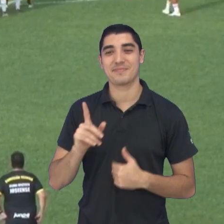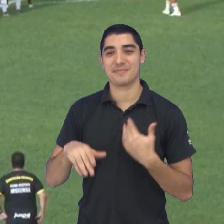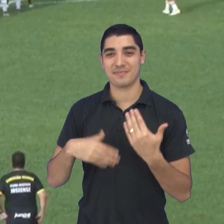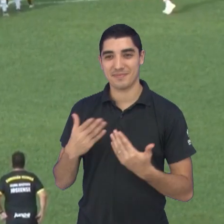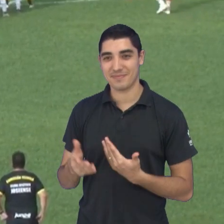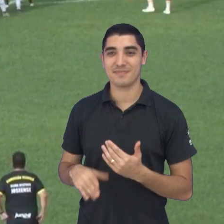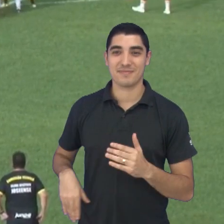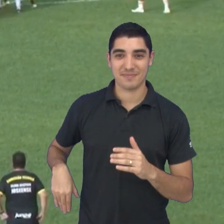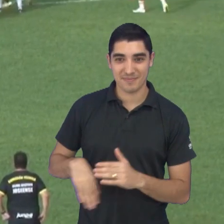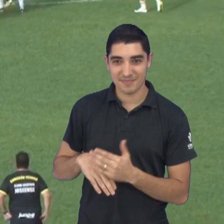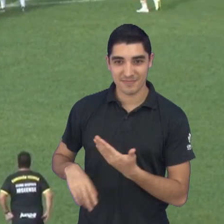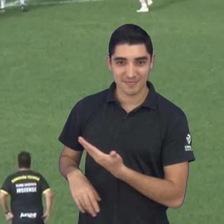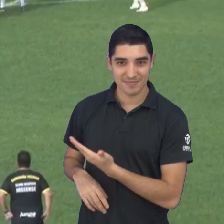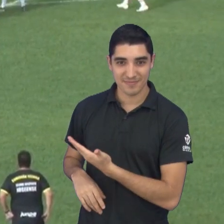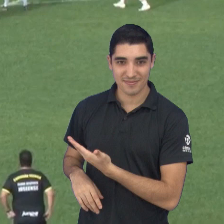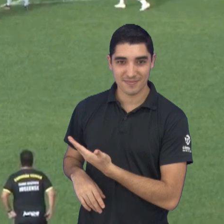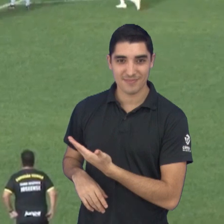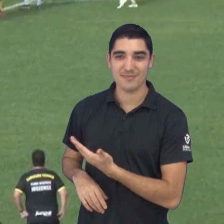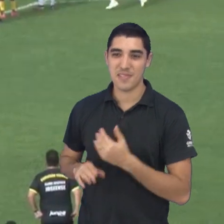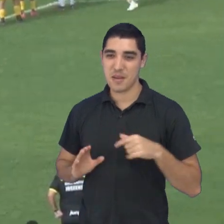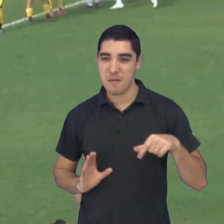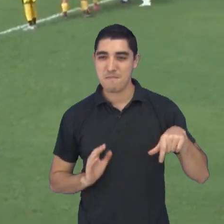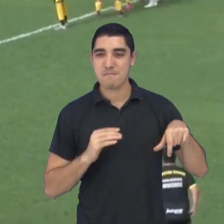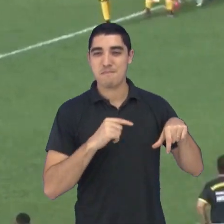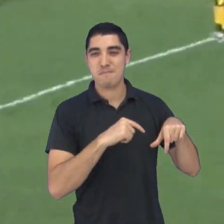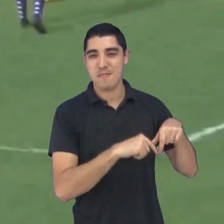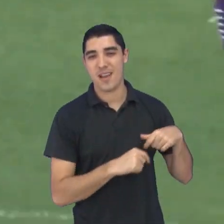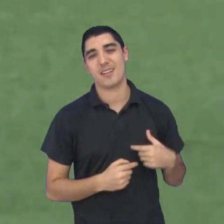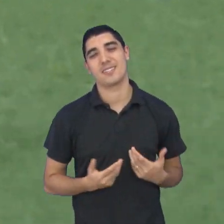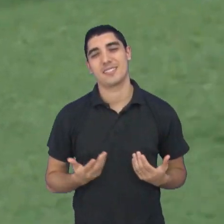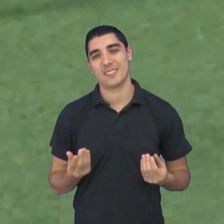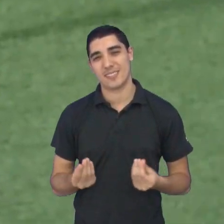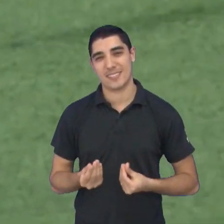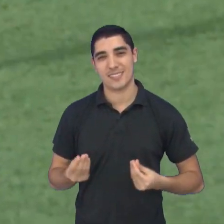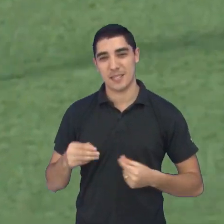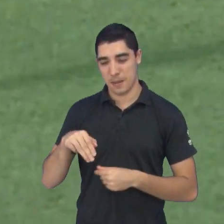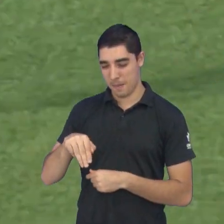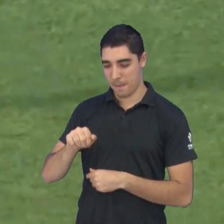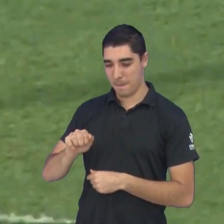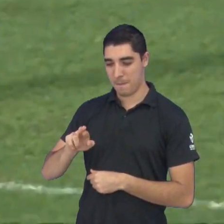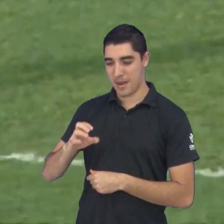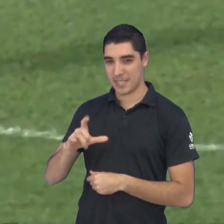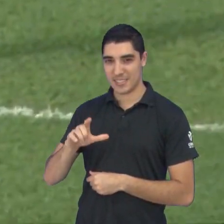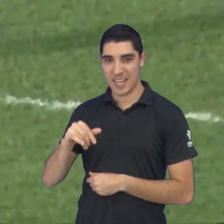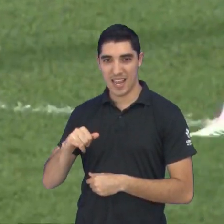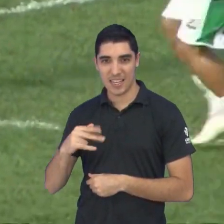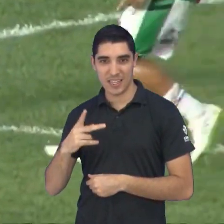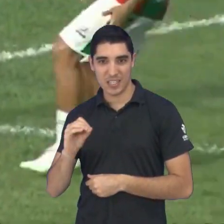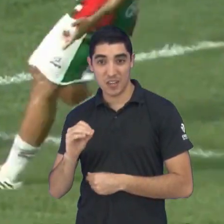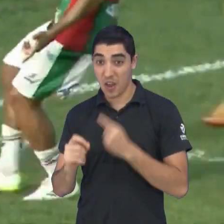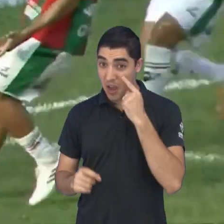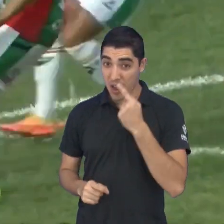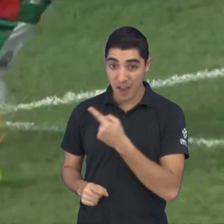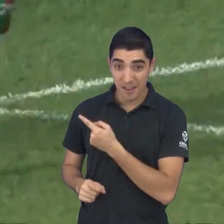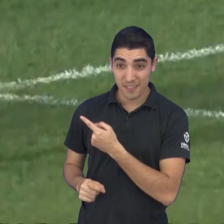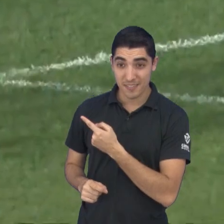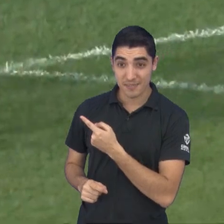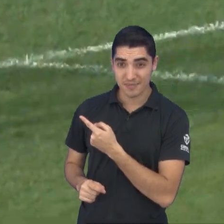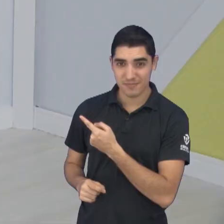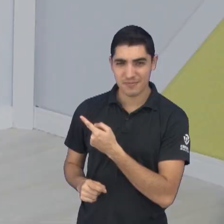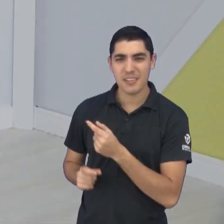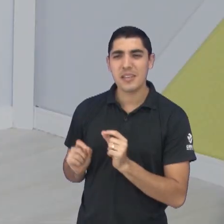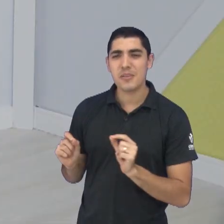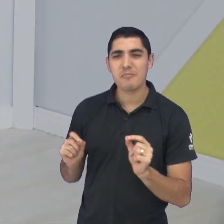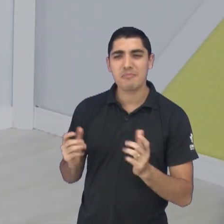Beleza, tranquilo. O Lucas Duarte foi... Olha a cavadinha que ele deu. Olha lá o Marcelinho Carioca e saiu ali, ó. Fez ali, ó. O ele